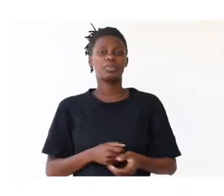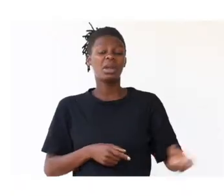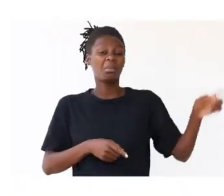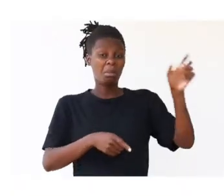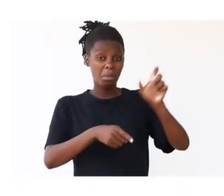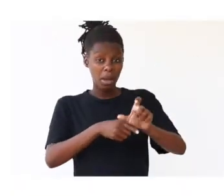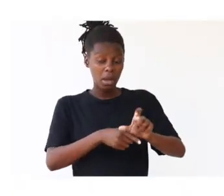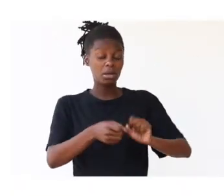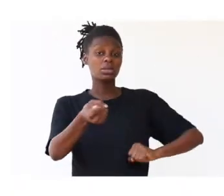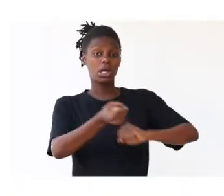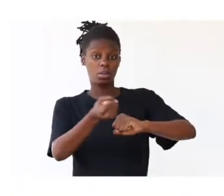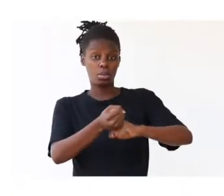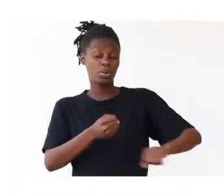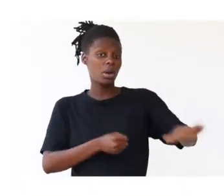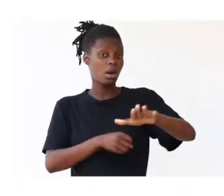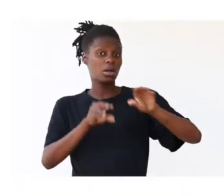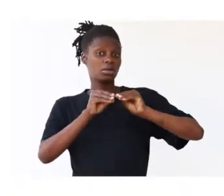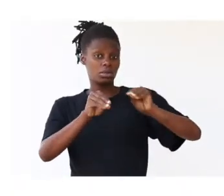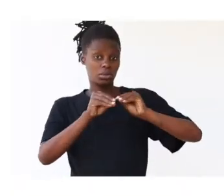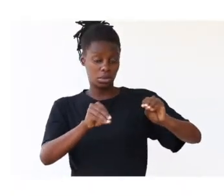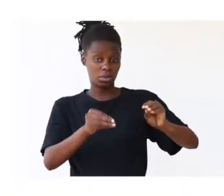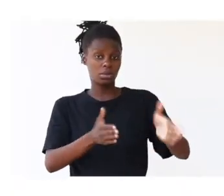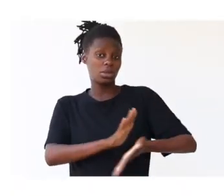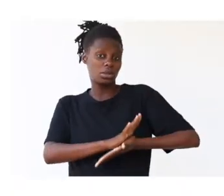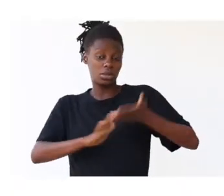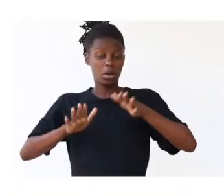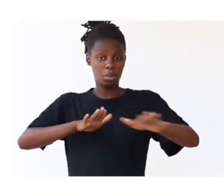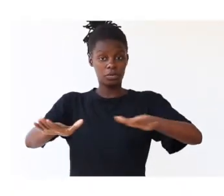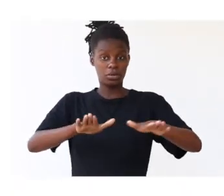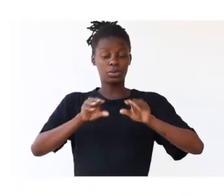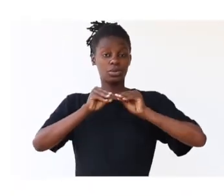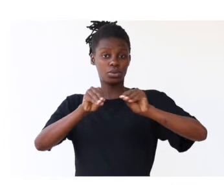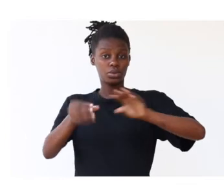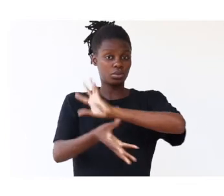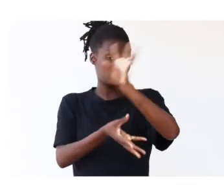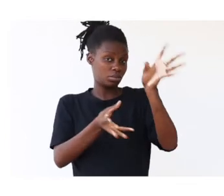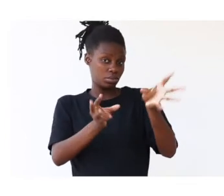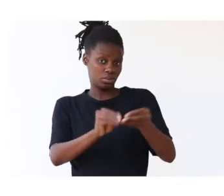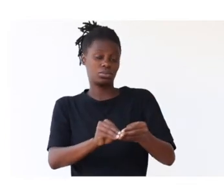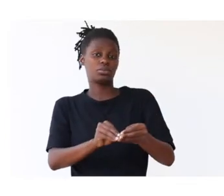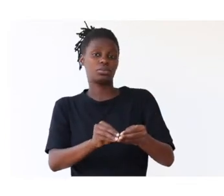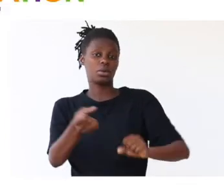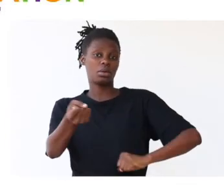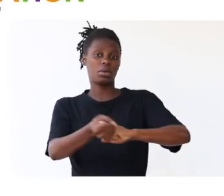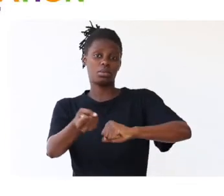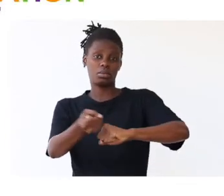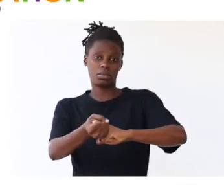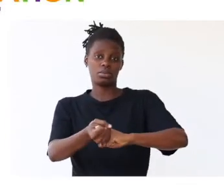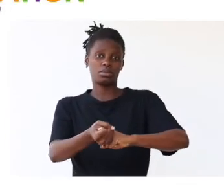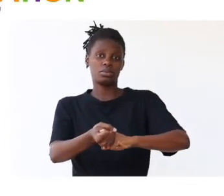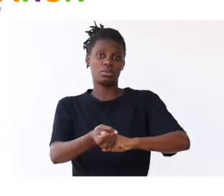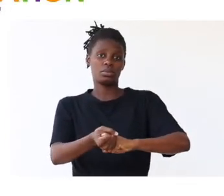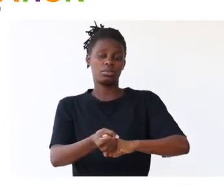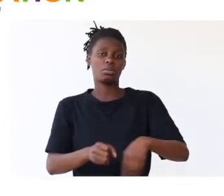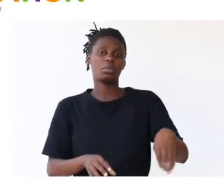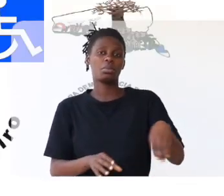Mais financiamento para a educação. Uma iniciativa do Movimento de Educação para Todos. Apoio.